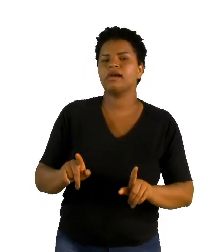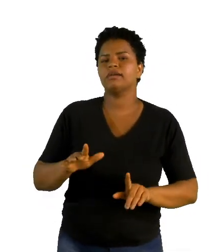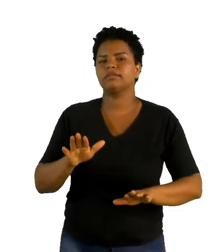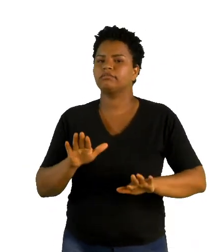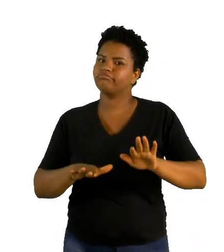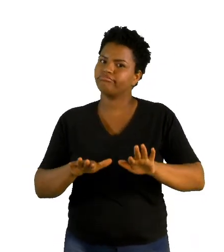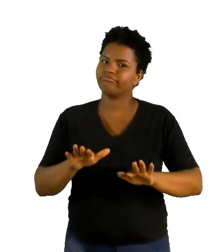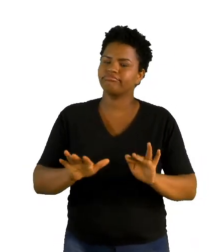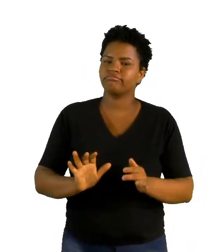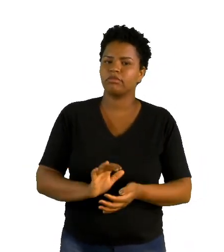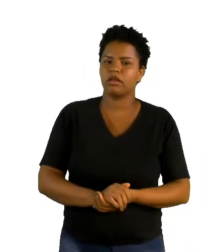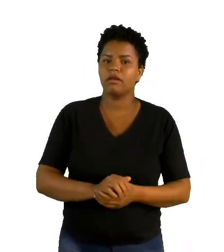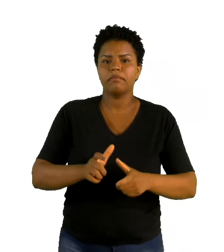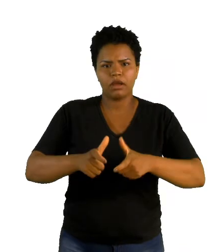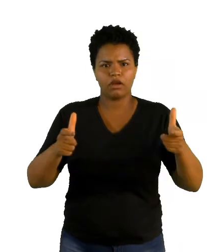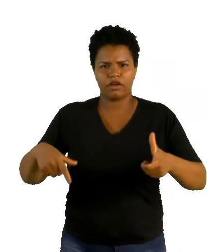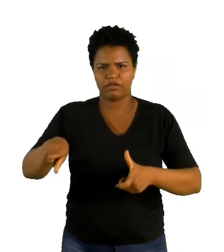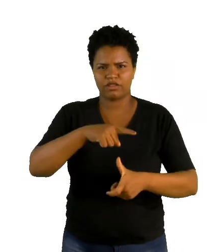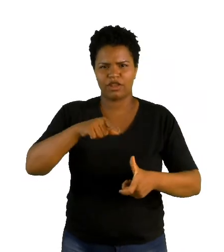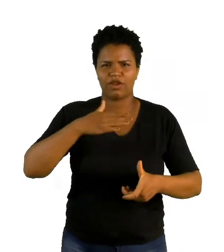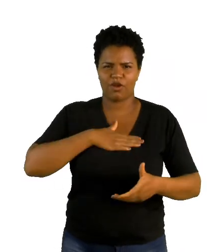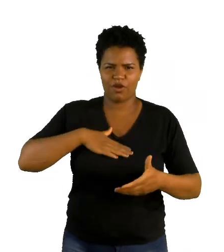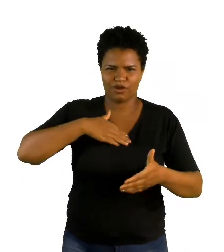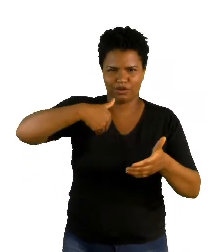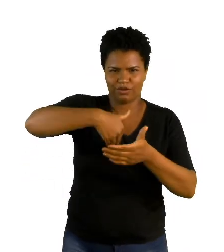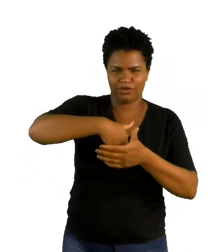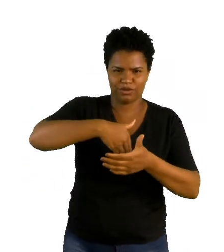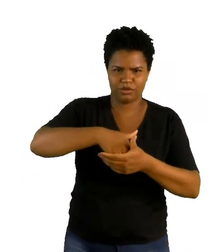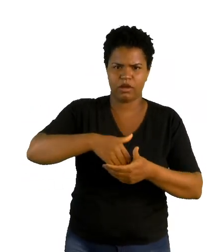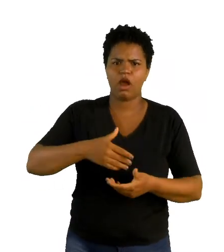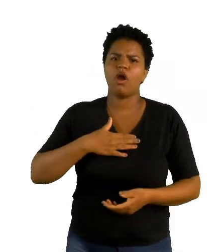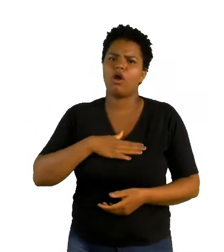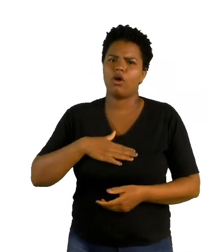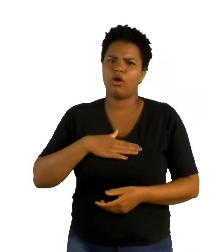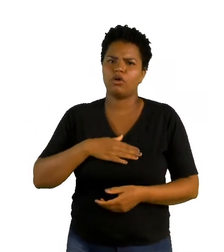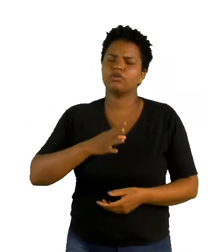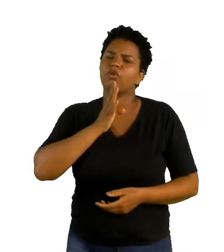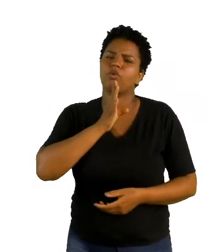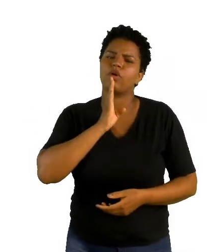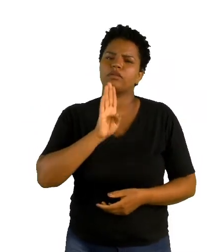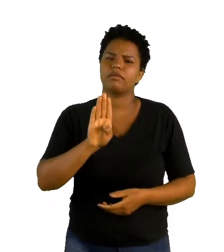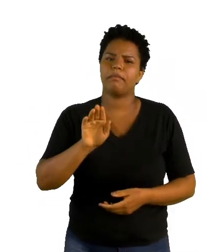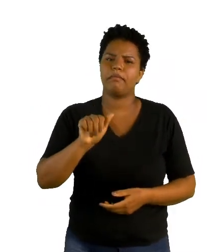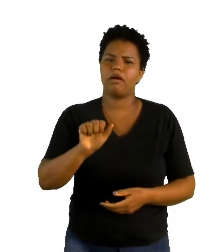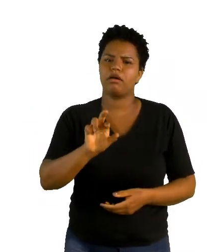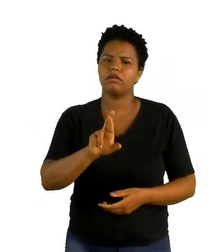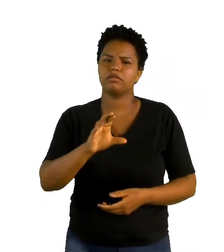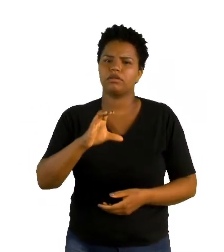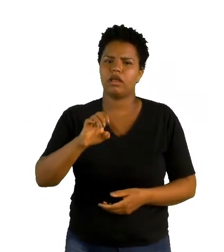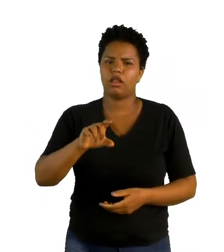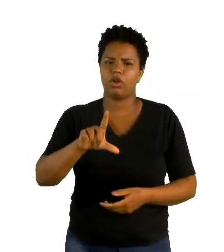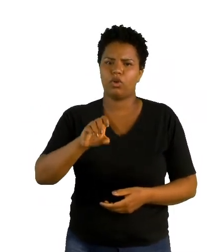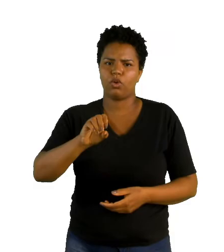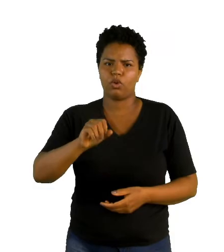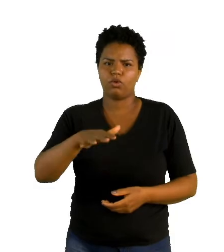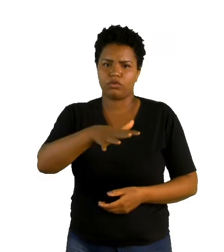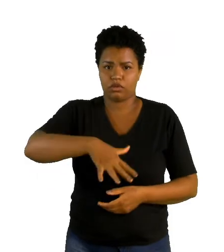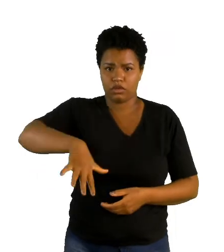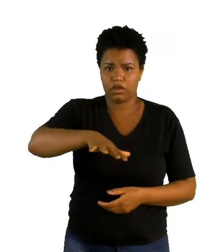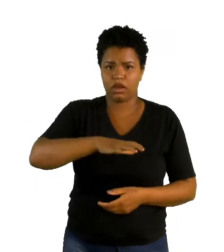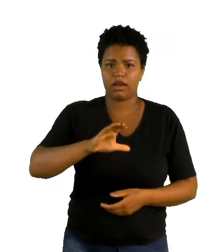acho que a maioria de vocês gosta de futebol. Quem gosta de futebol já ouviu falar de Barcelona, claro. Barcelona fica numa região chamada